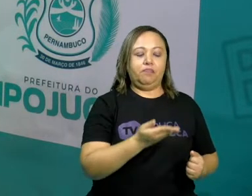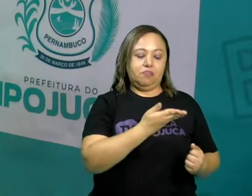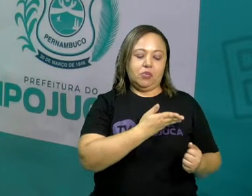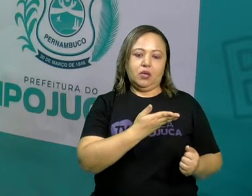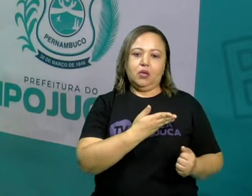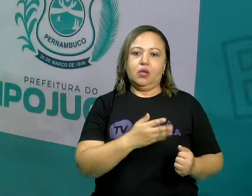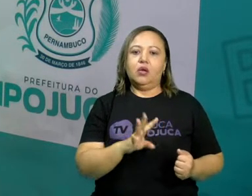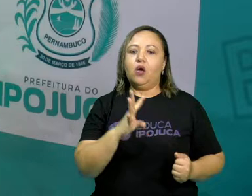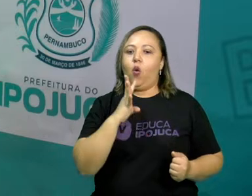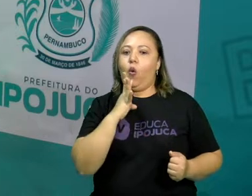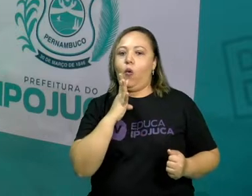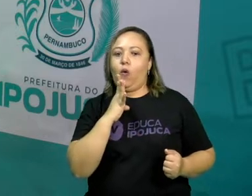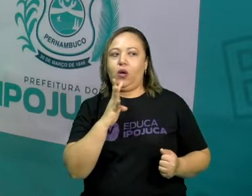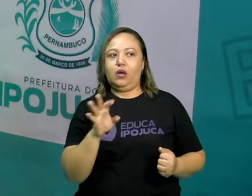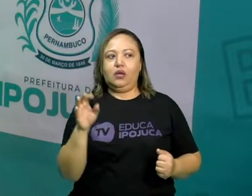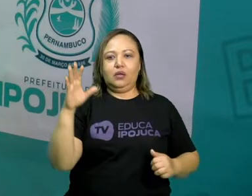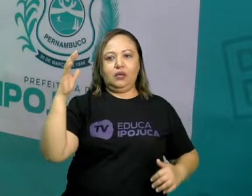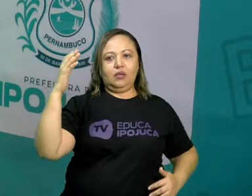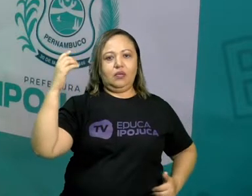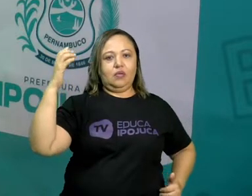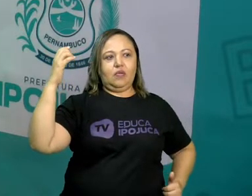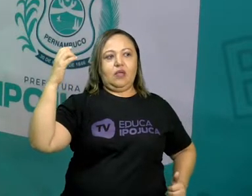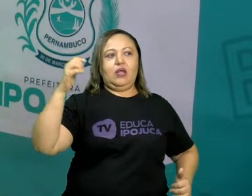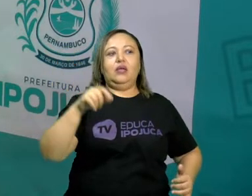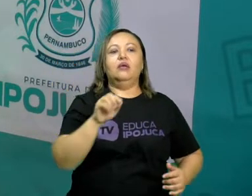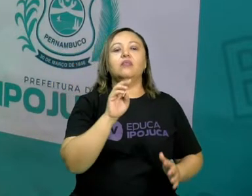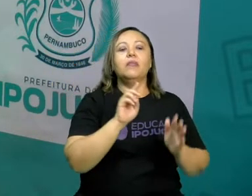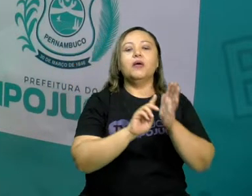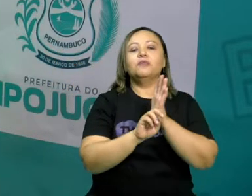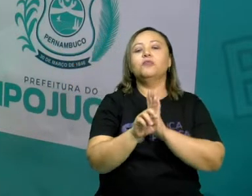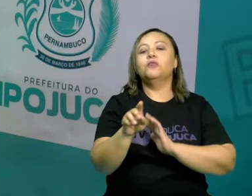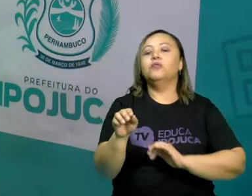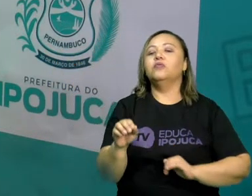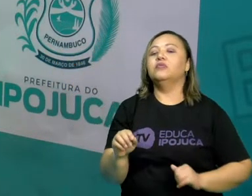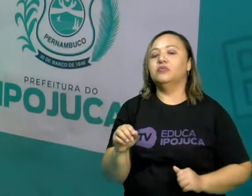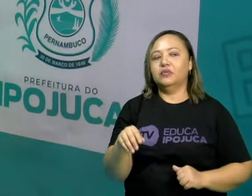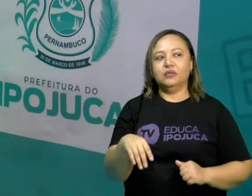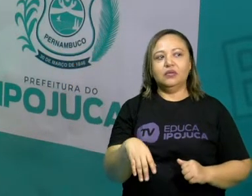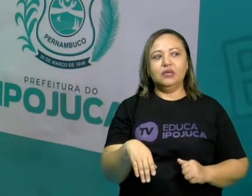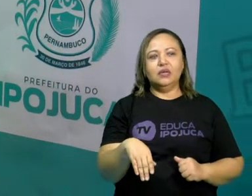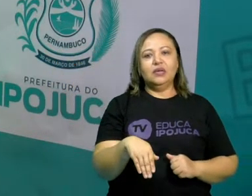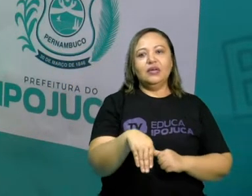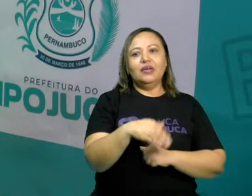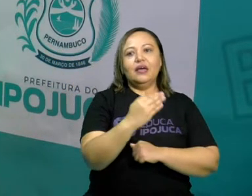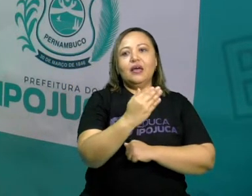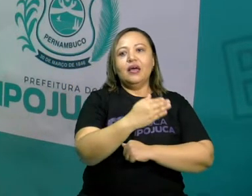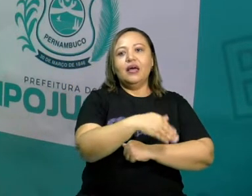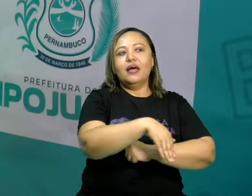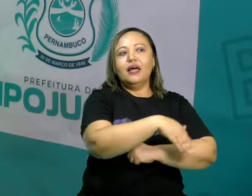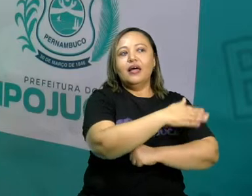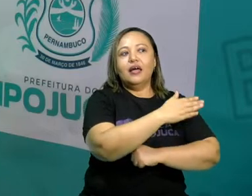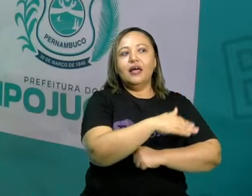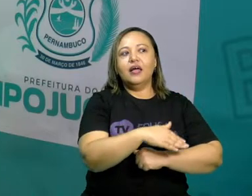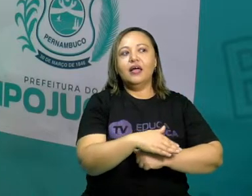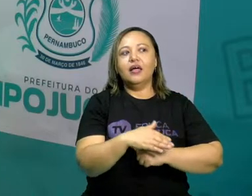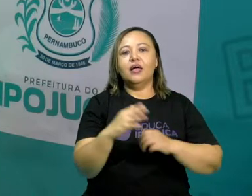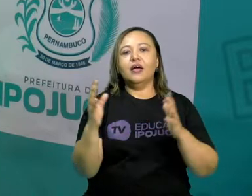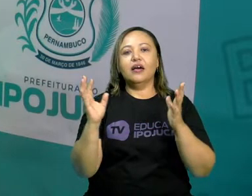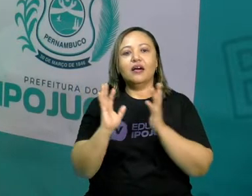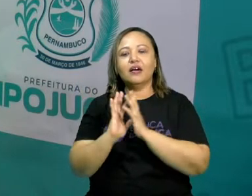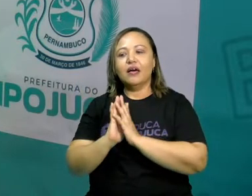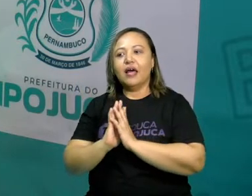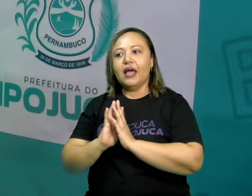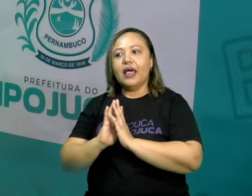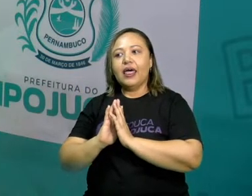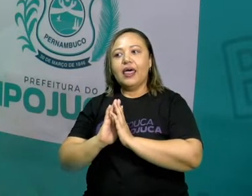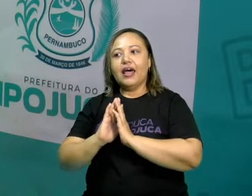você conhece Pireu? Aí o golfinho perguntou. E o macaco, ele? Ele, porque ele não conhecia